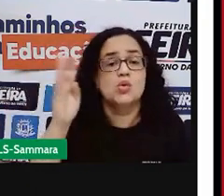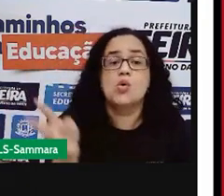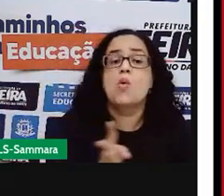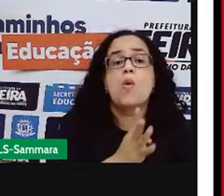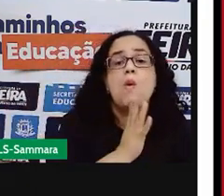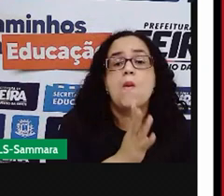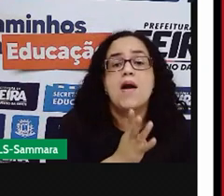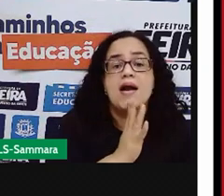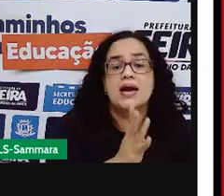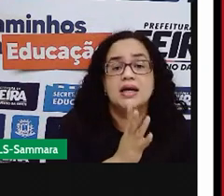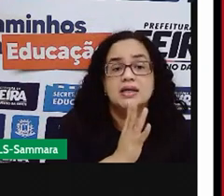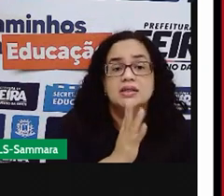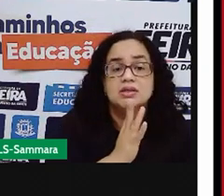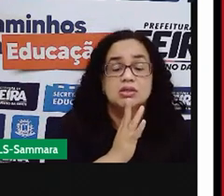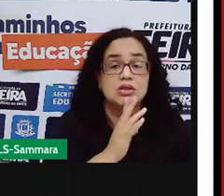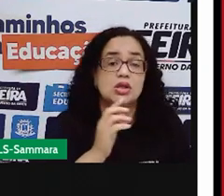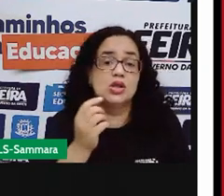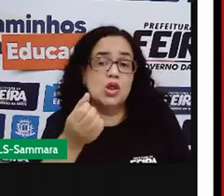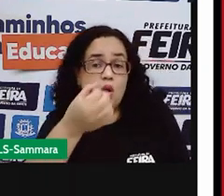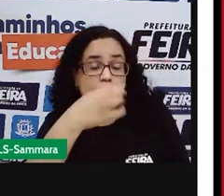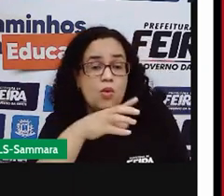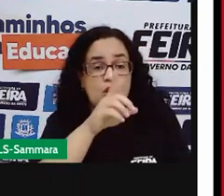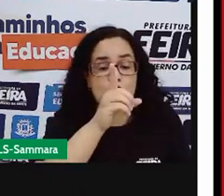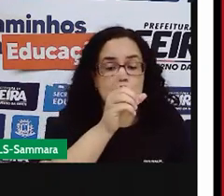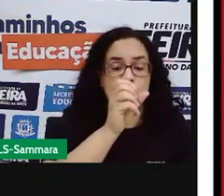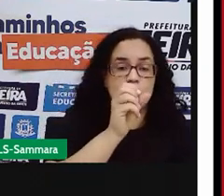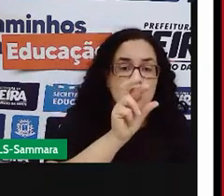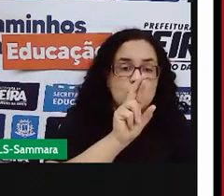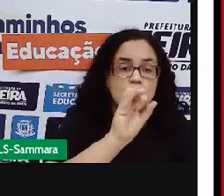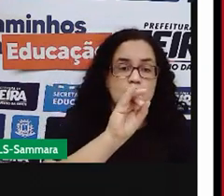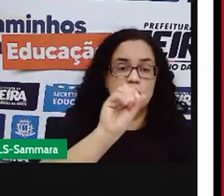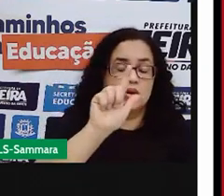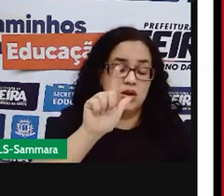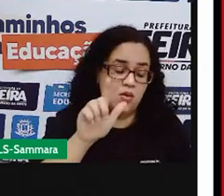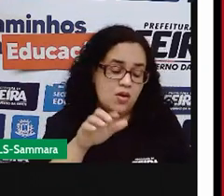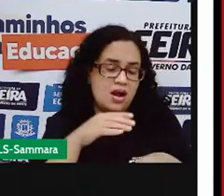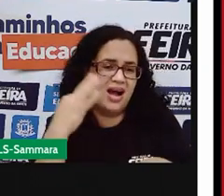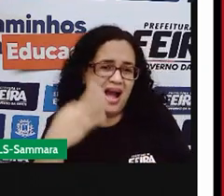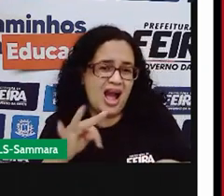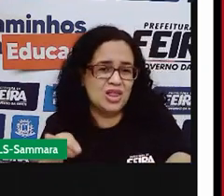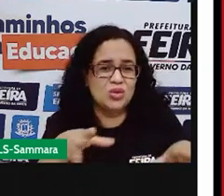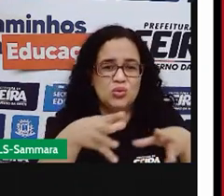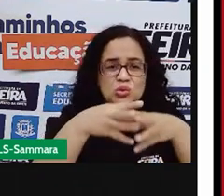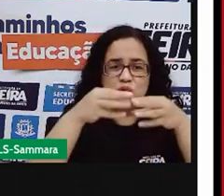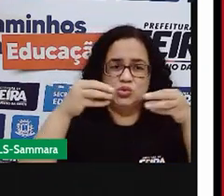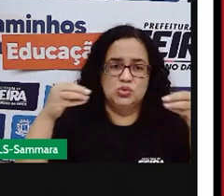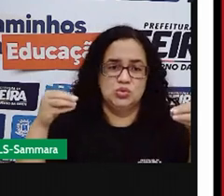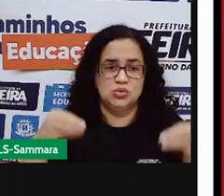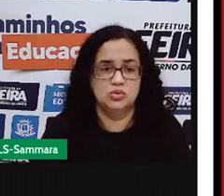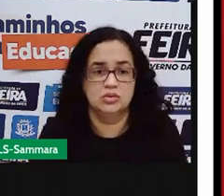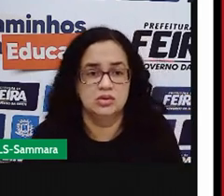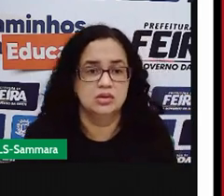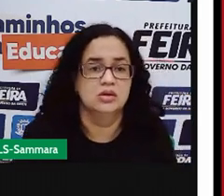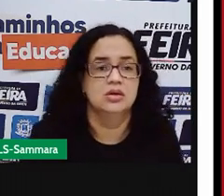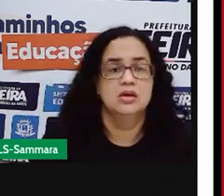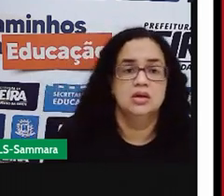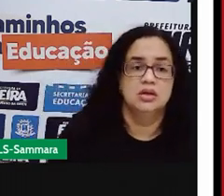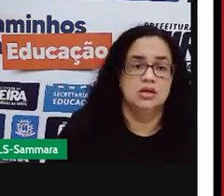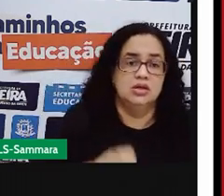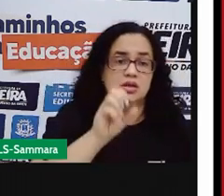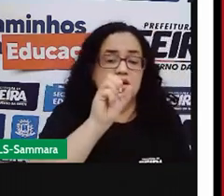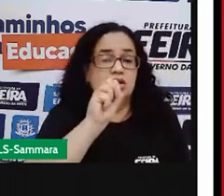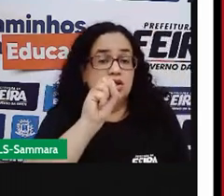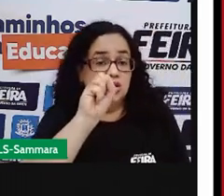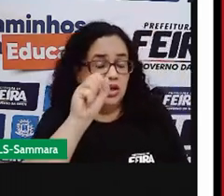frase. E tomou, doriu? A dor sumiu. É um slogan. A forma de